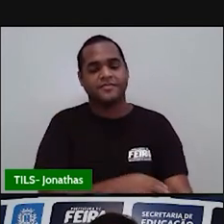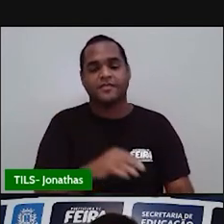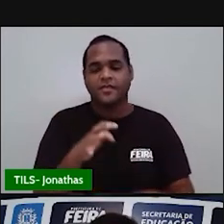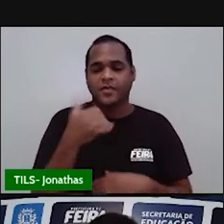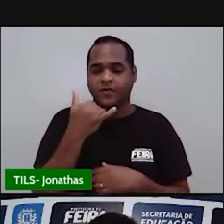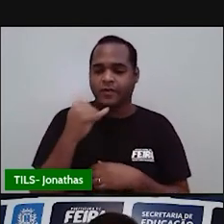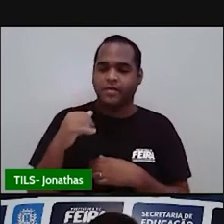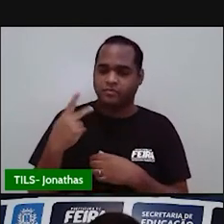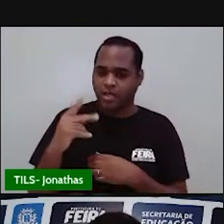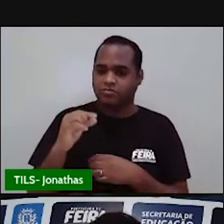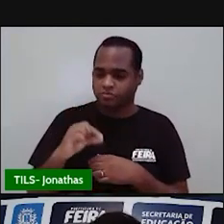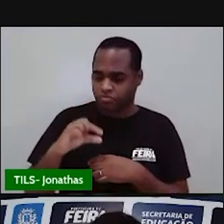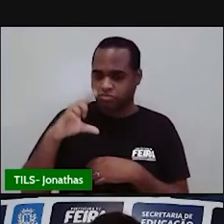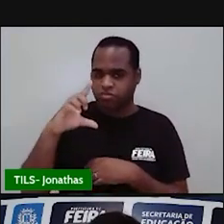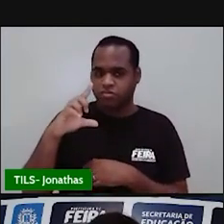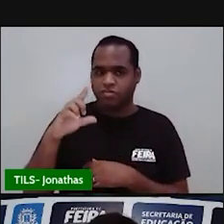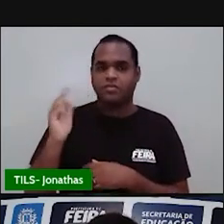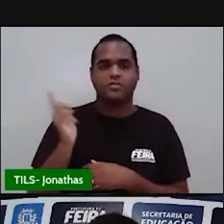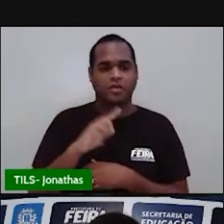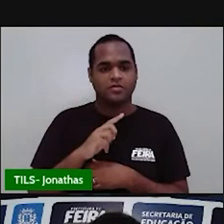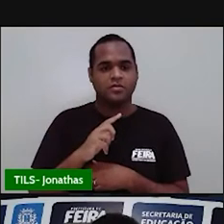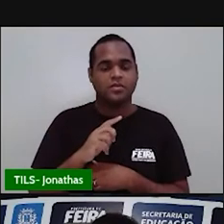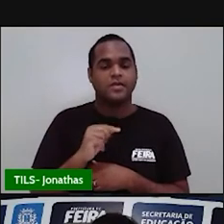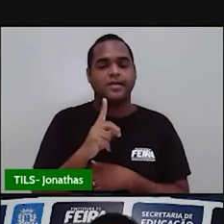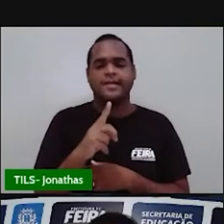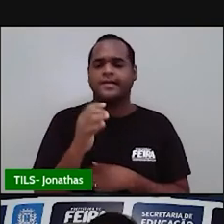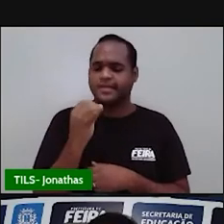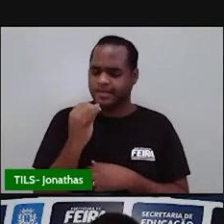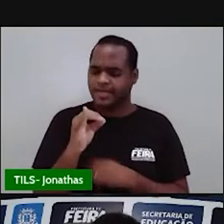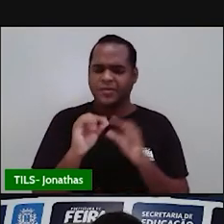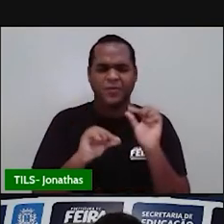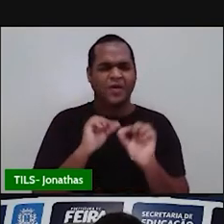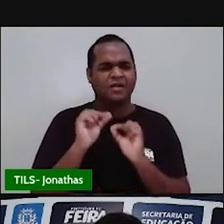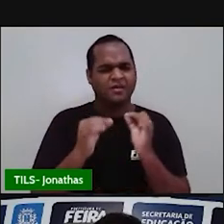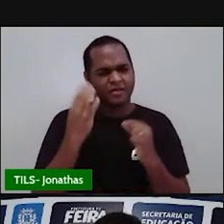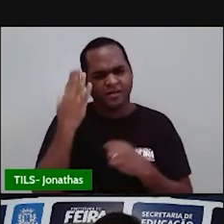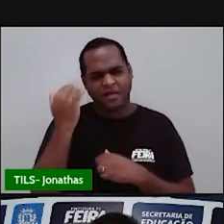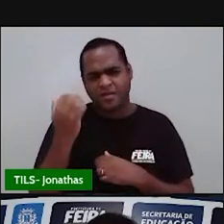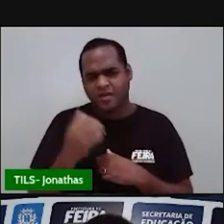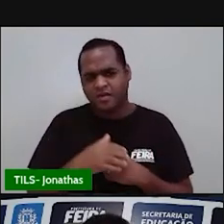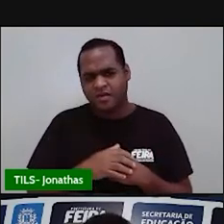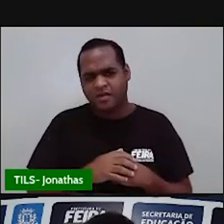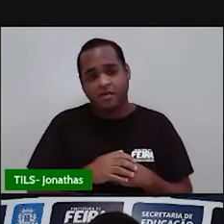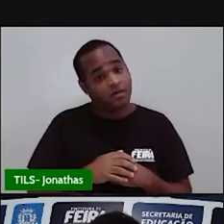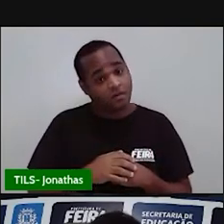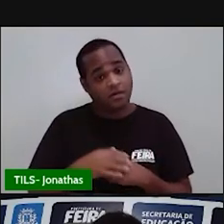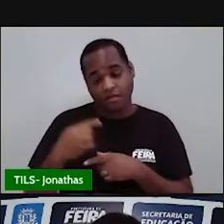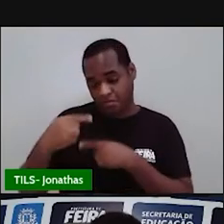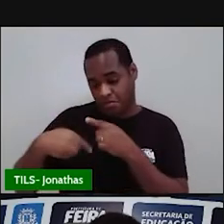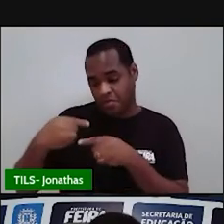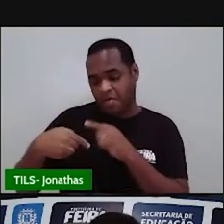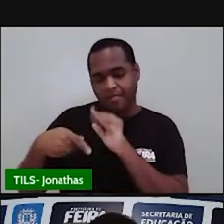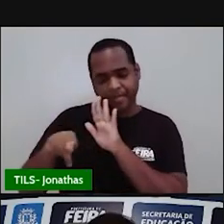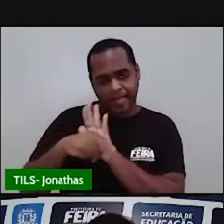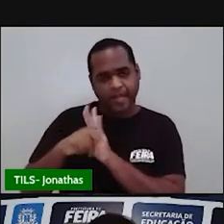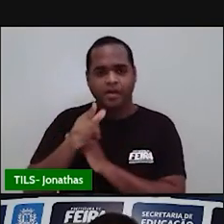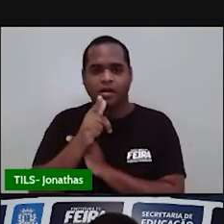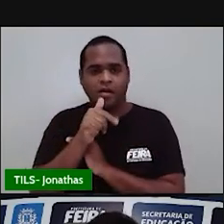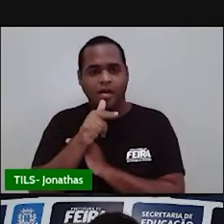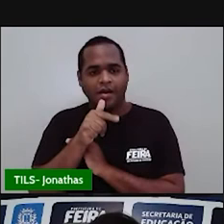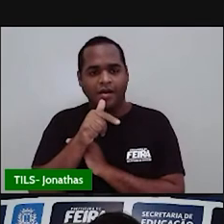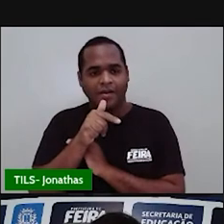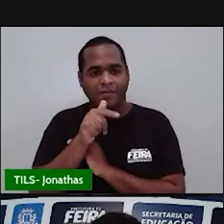foi carregado. Essa energia que chega, ela vem da água. Pois é, pessoal,